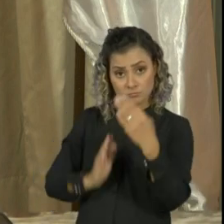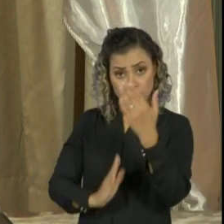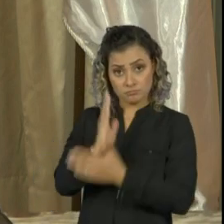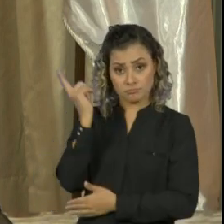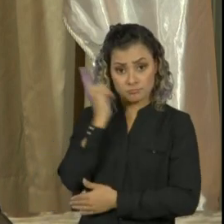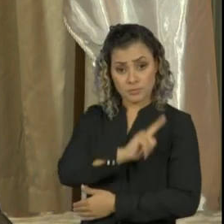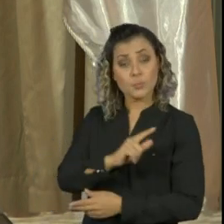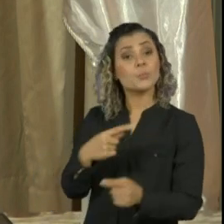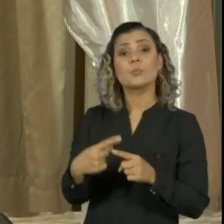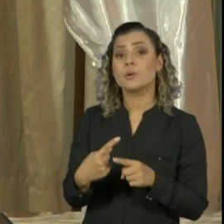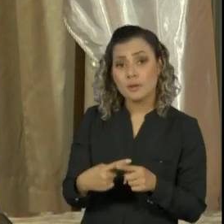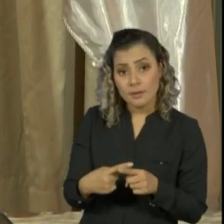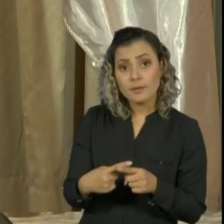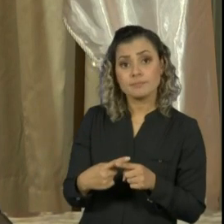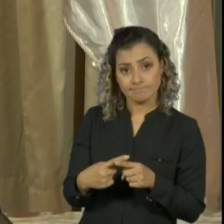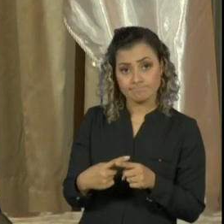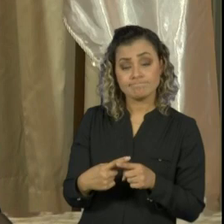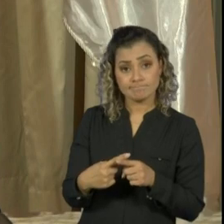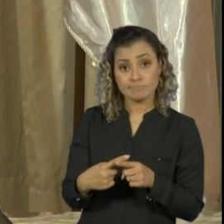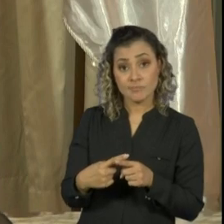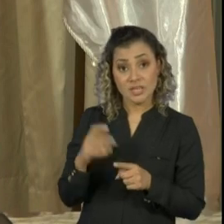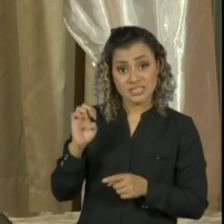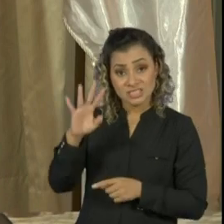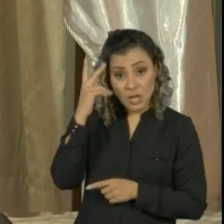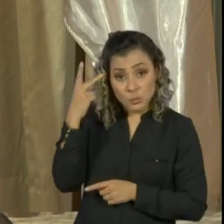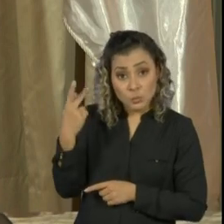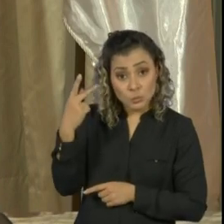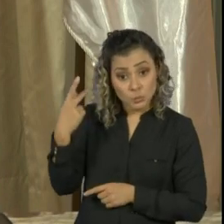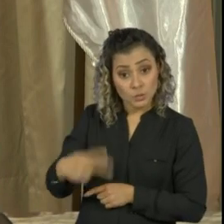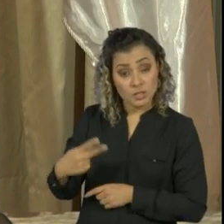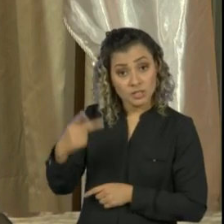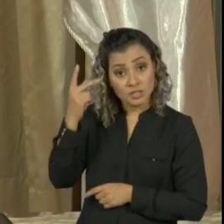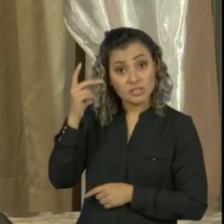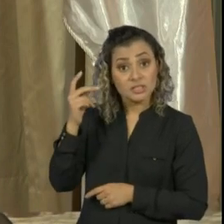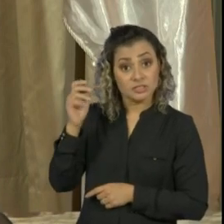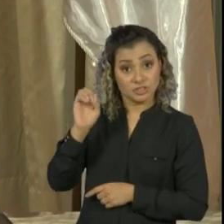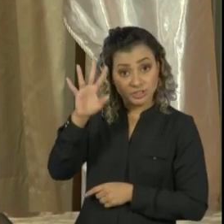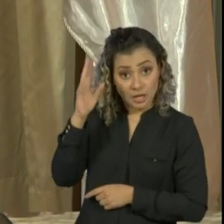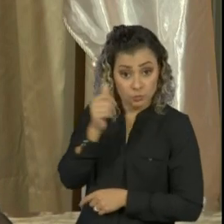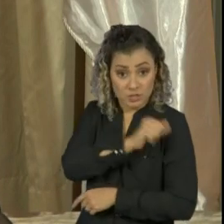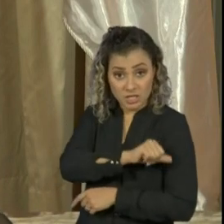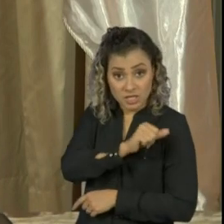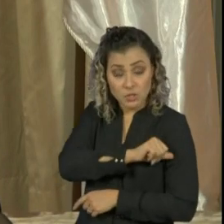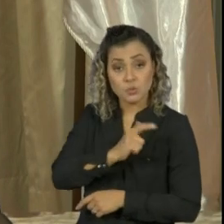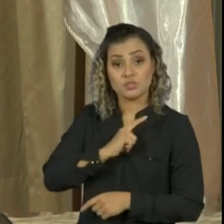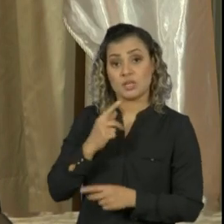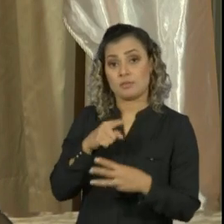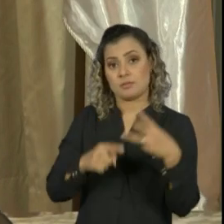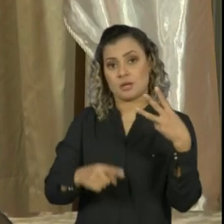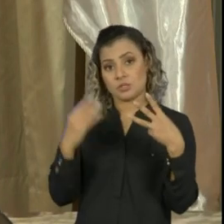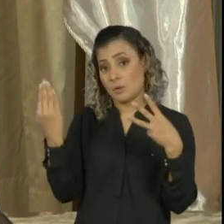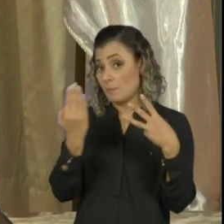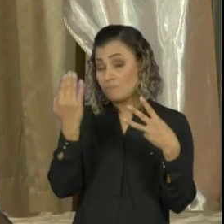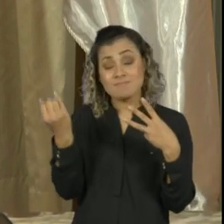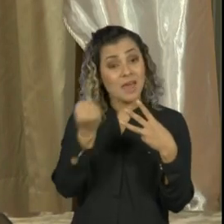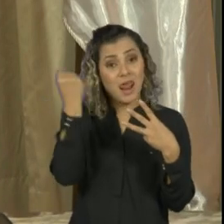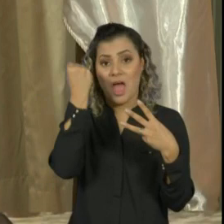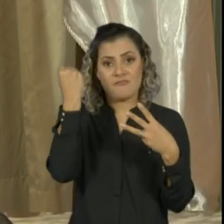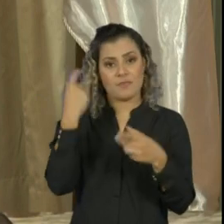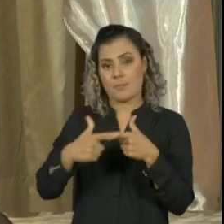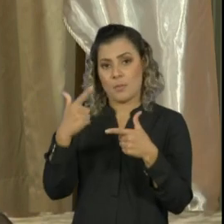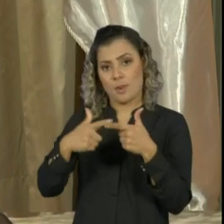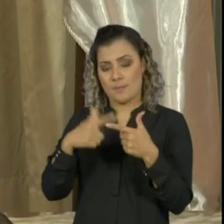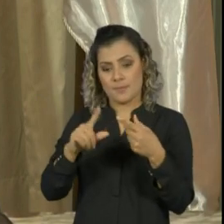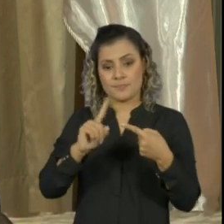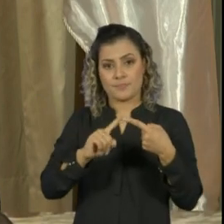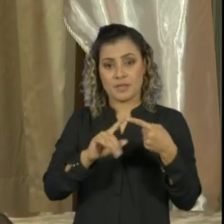porque o estado do Rio de Janeiro tinha três problemas graves, que eu vou dizer em destaque. A questão da